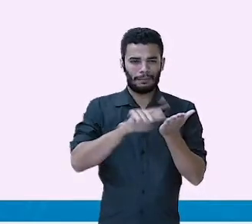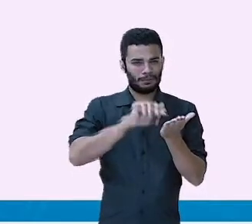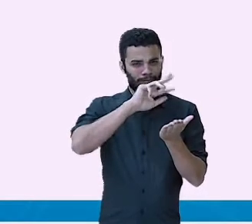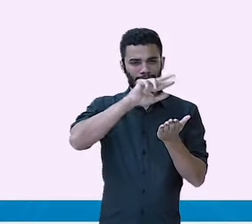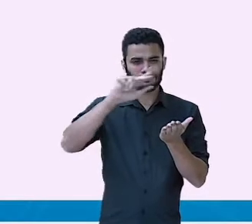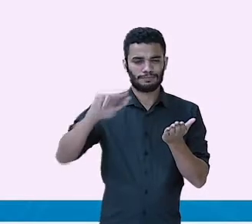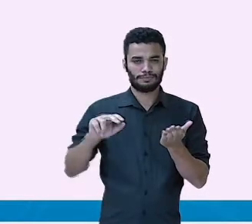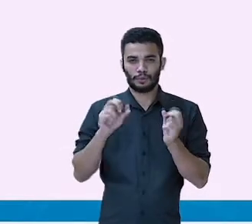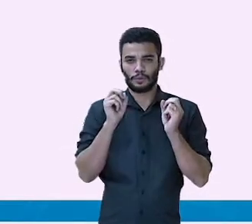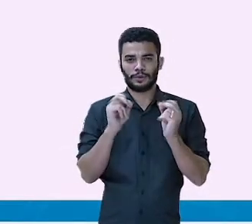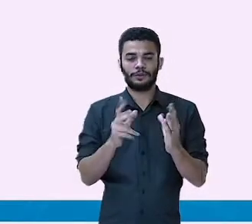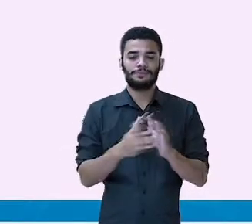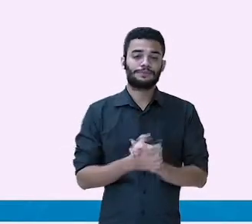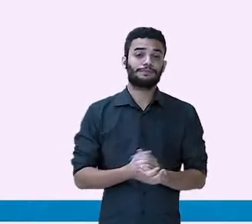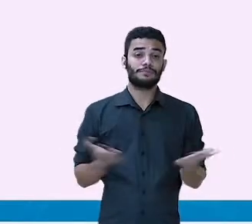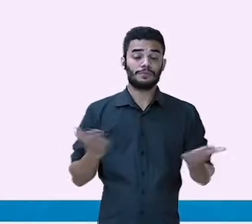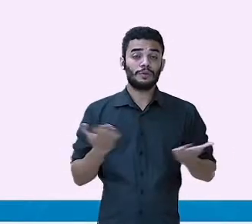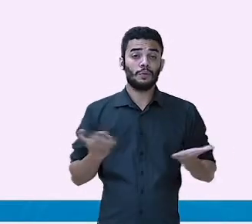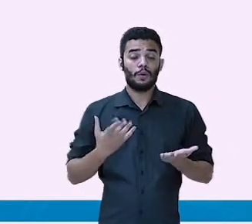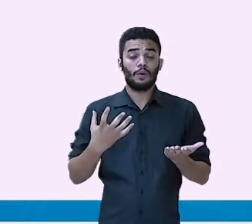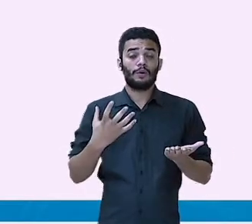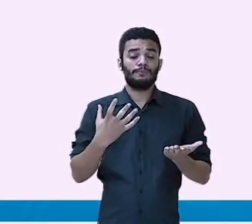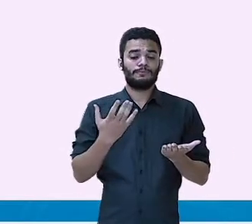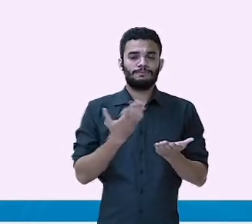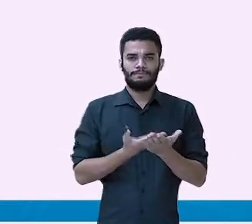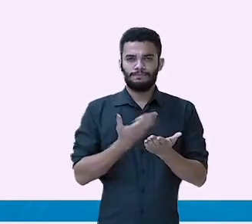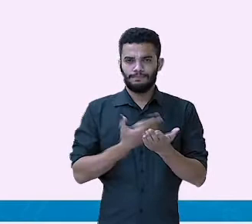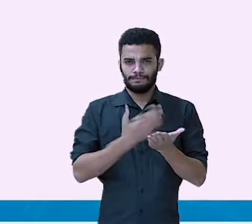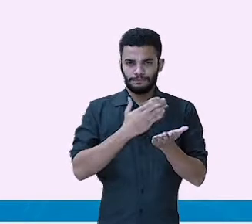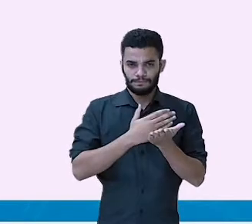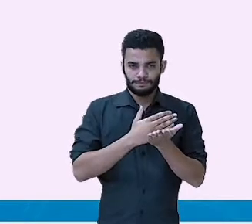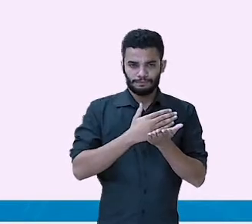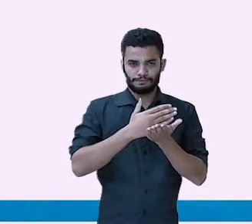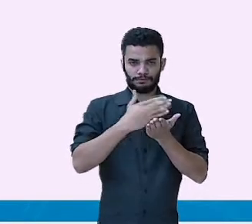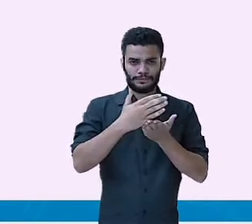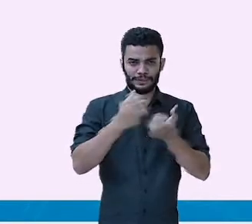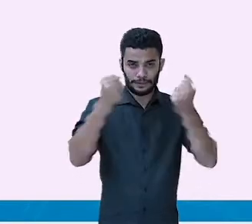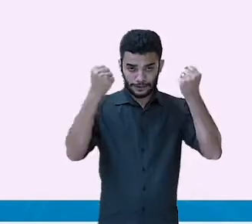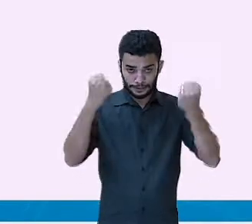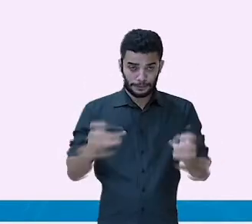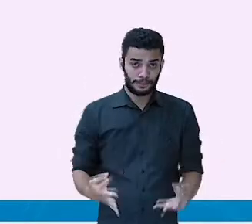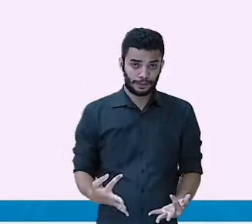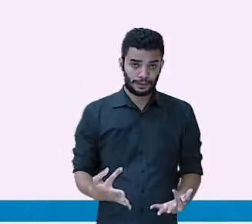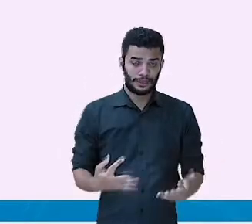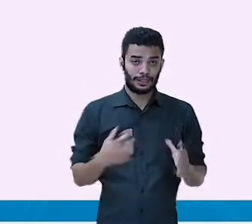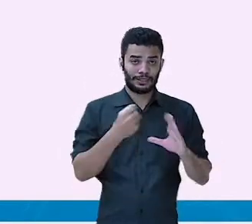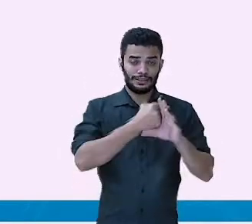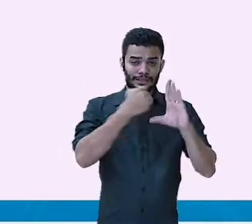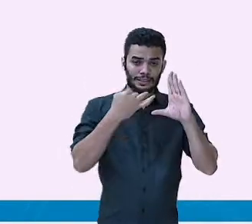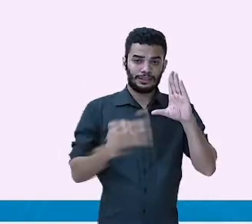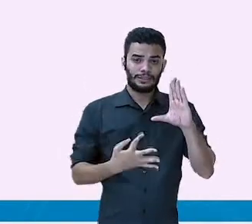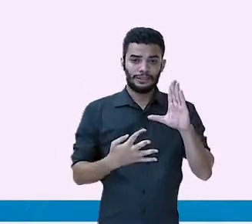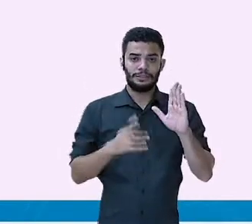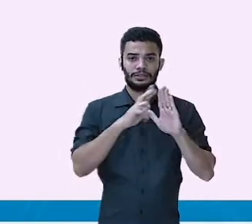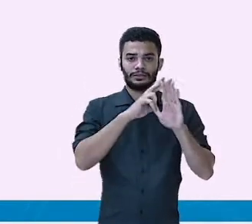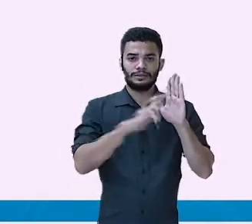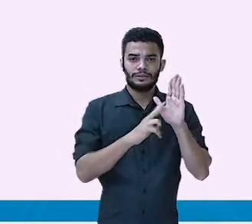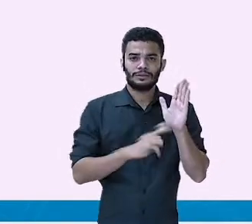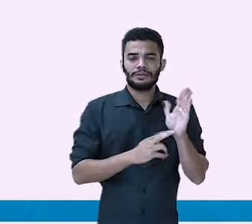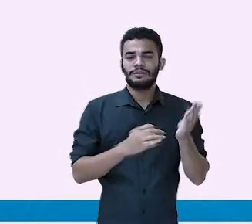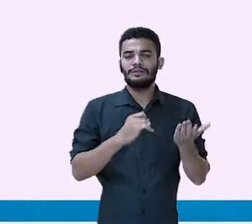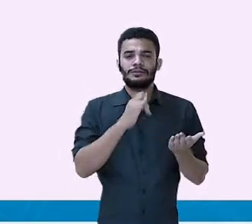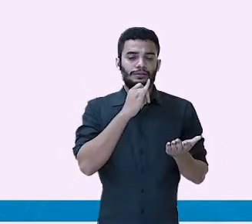Então, iniciando, hora do nosso conhecimento. Primeiro, falando sobre o objetivo geral da nossa aula, que é